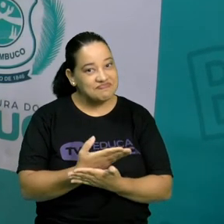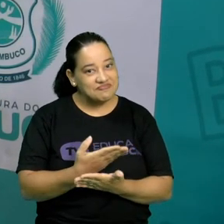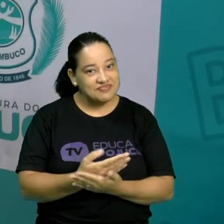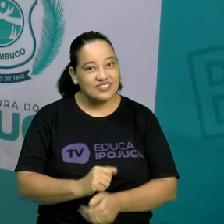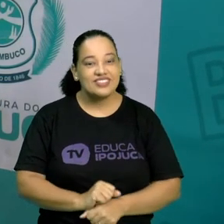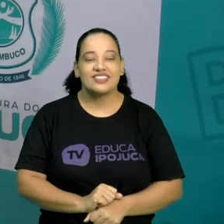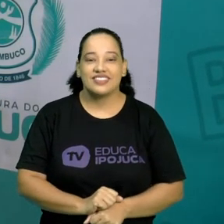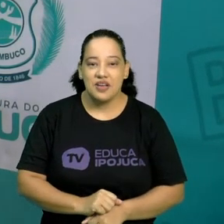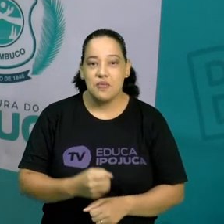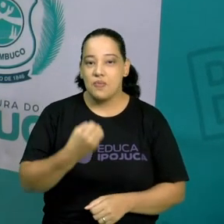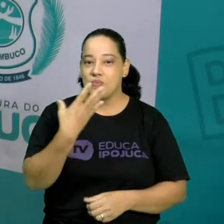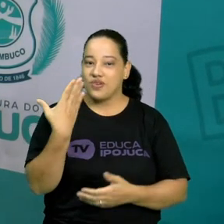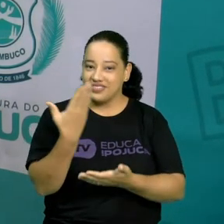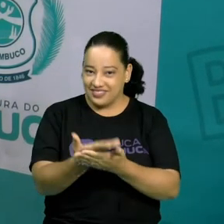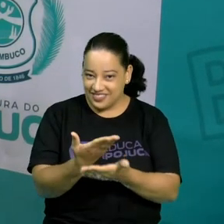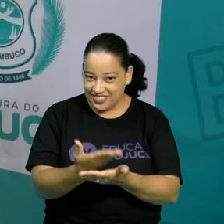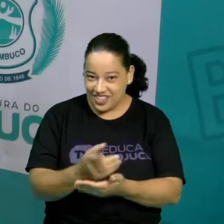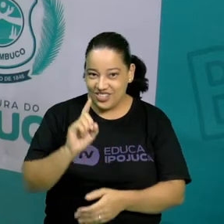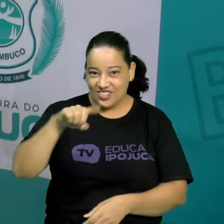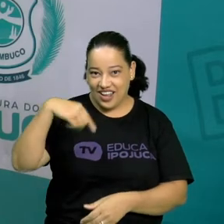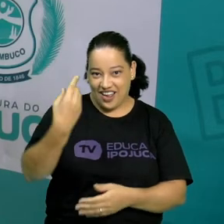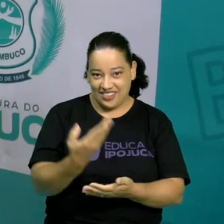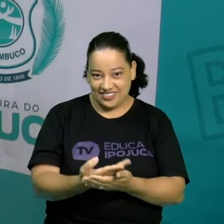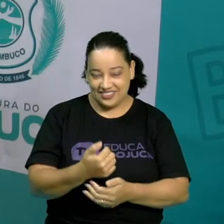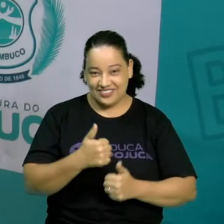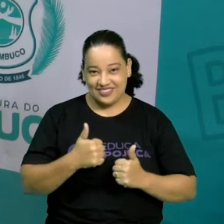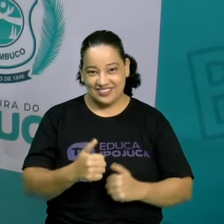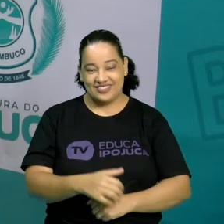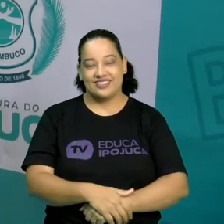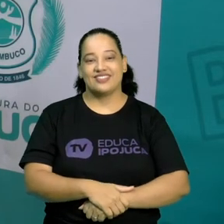finalzinho. Bons estudos e até a próxima!